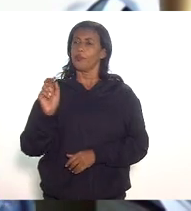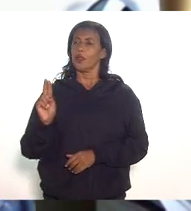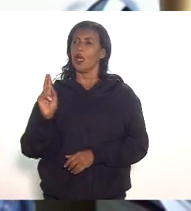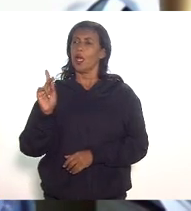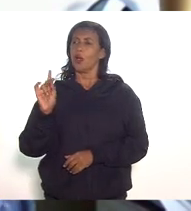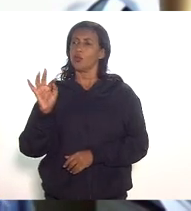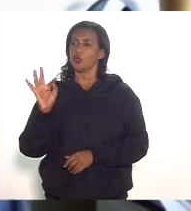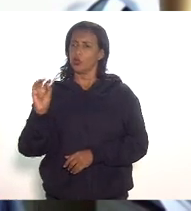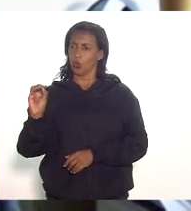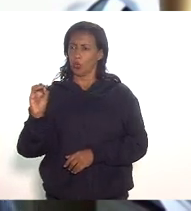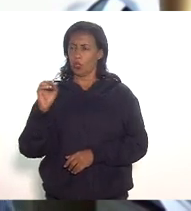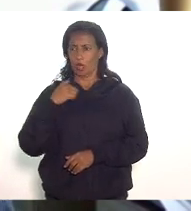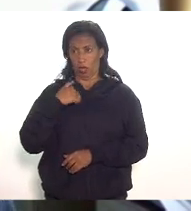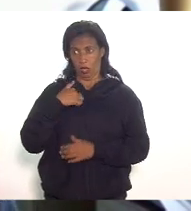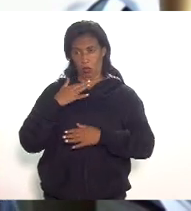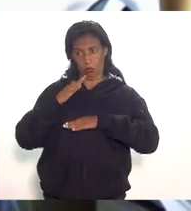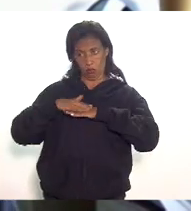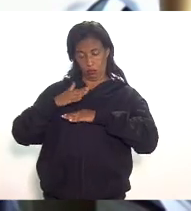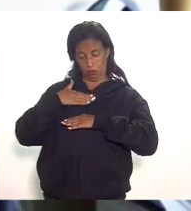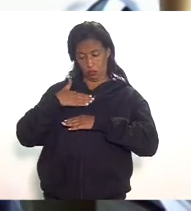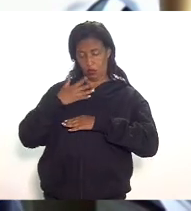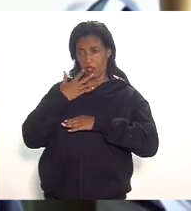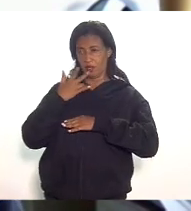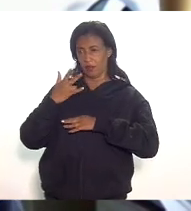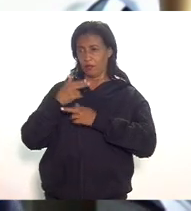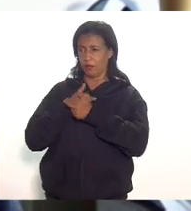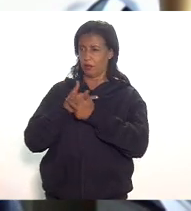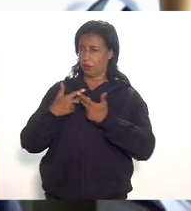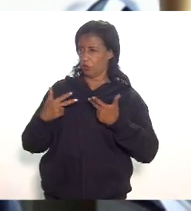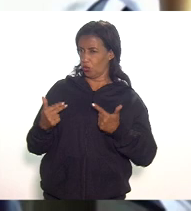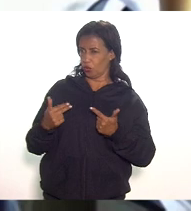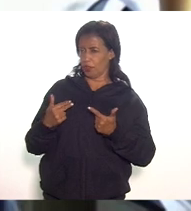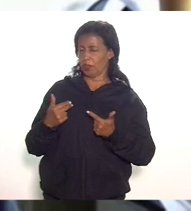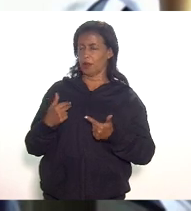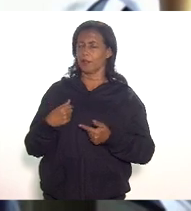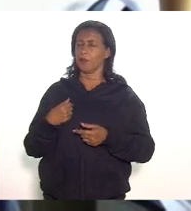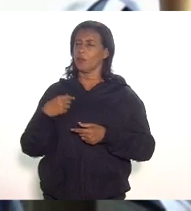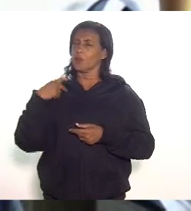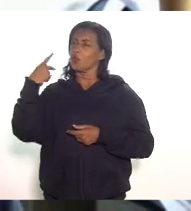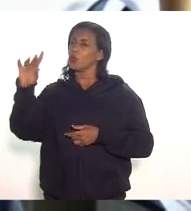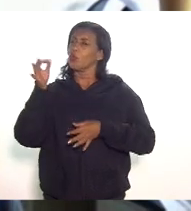algumas coisas primeiro que as suas colocações